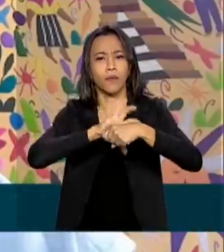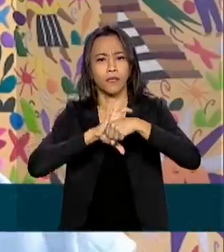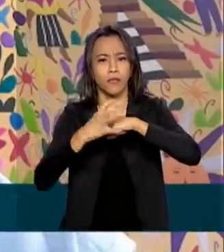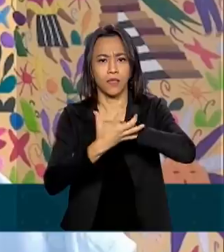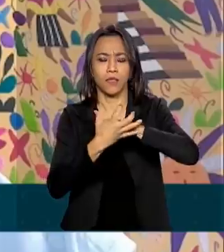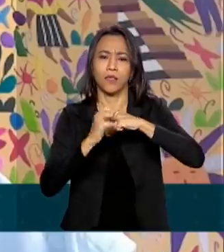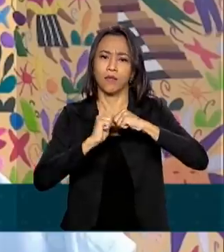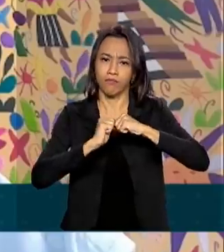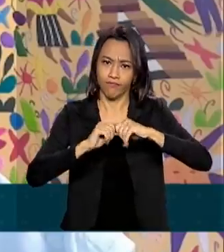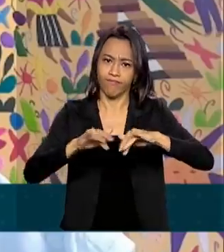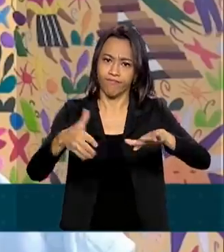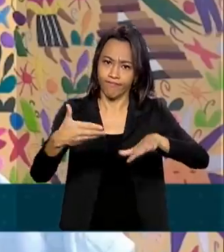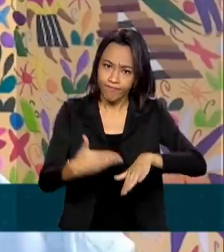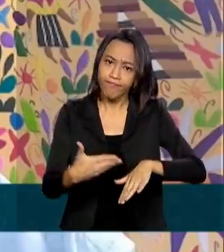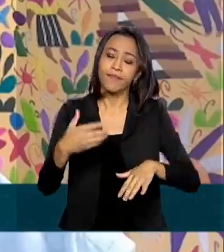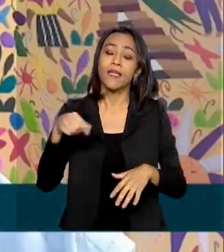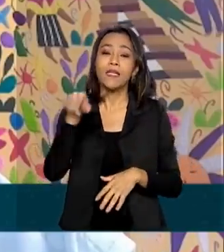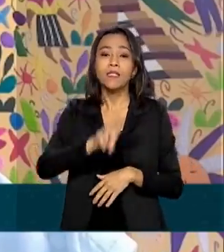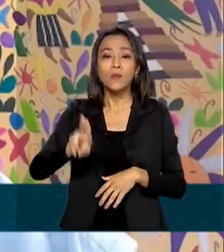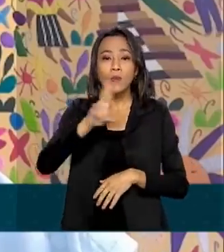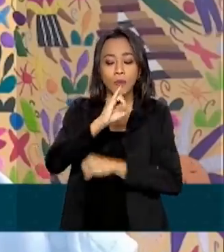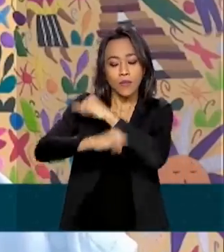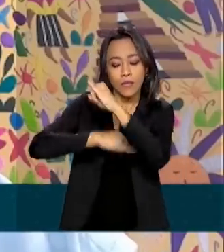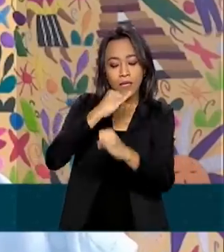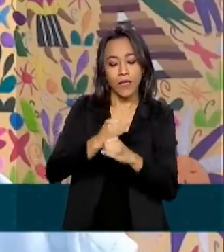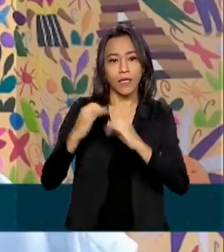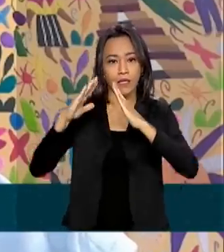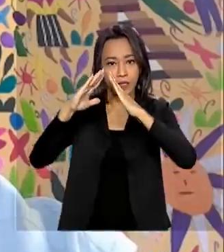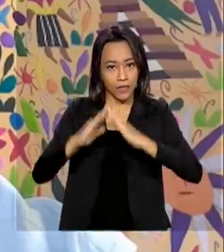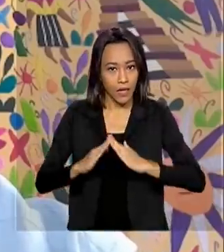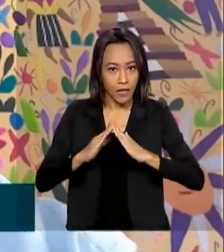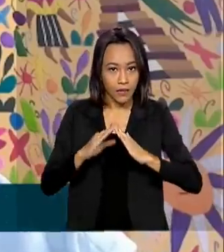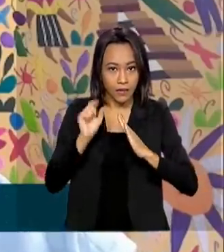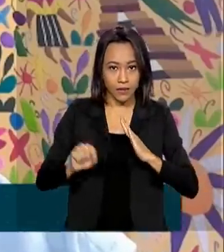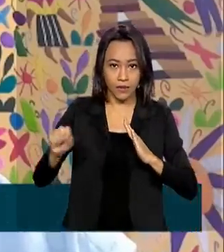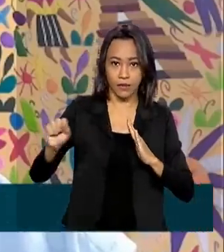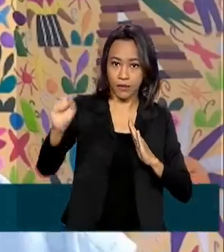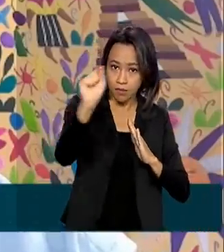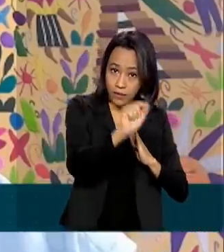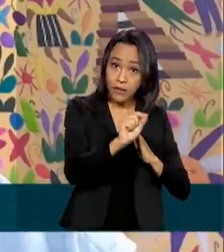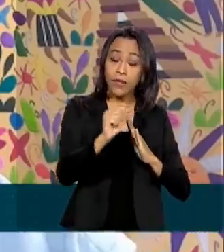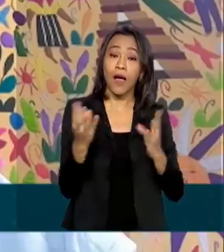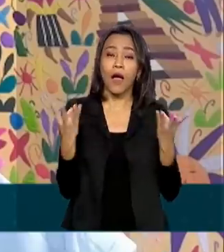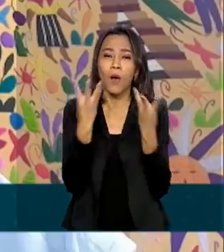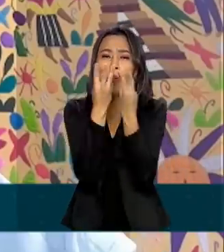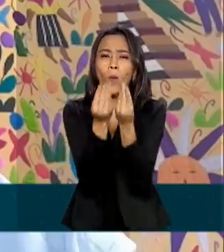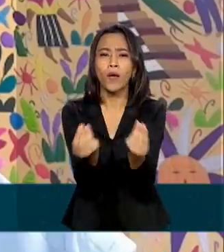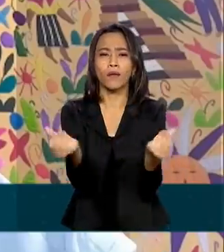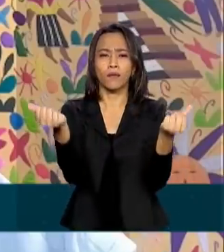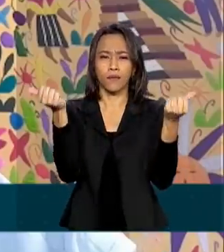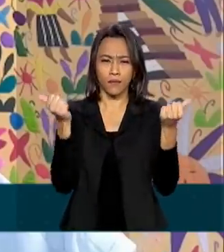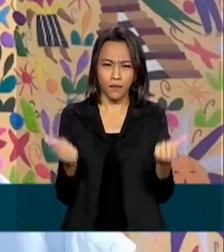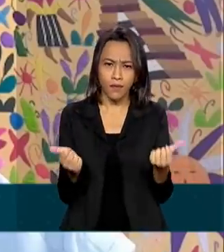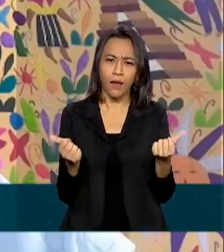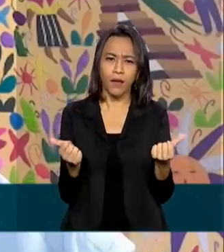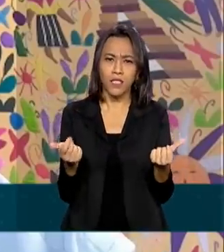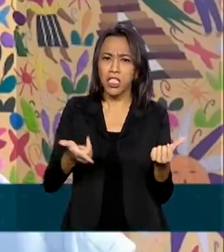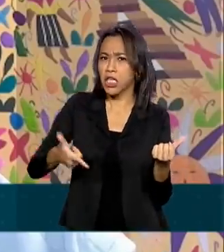doméstica, do ponto individual de banda larga, fez com que muitos problemas de qualidade, que antes passavam